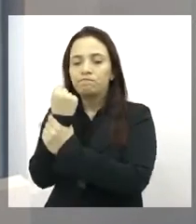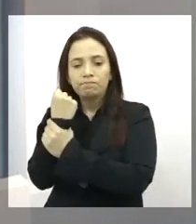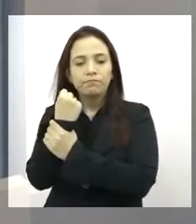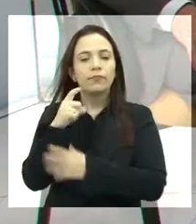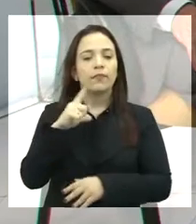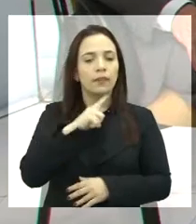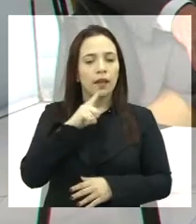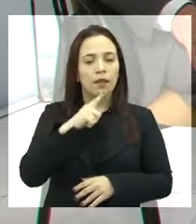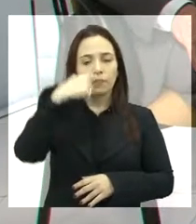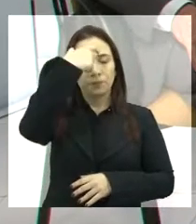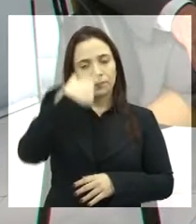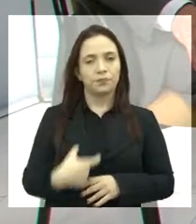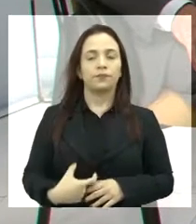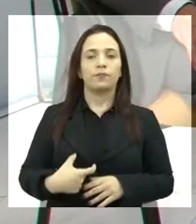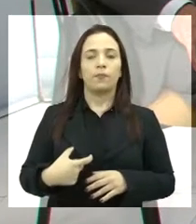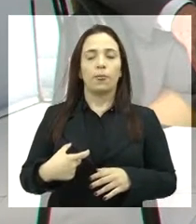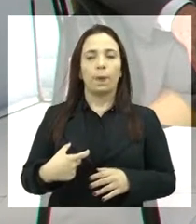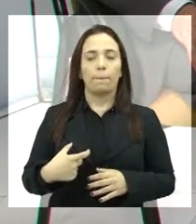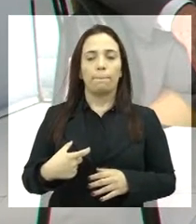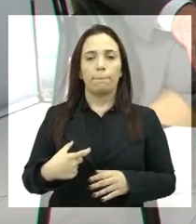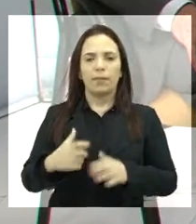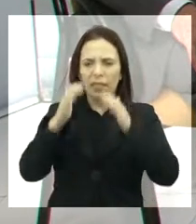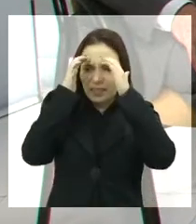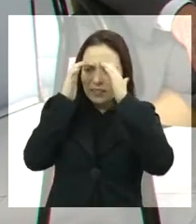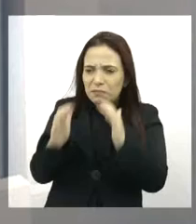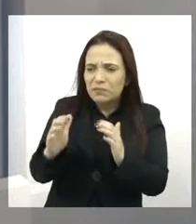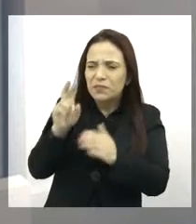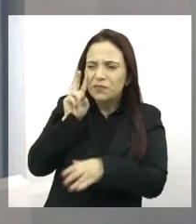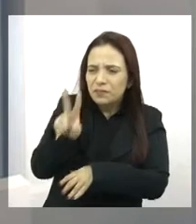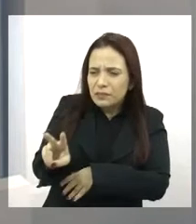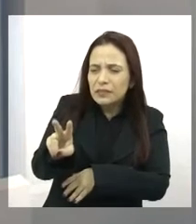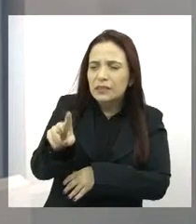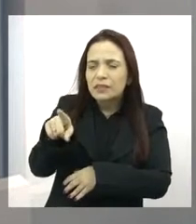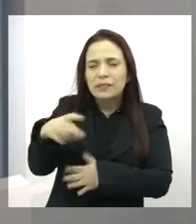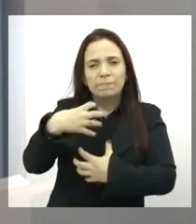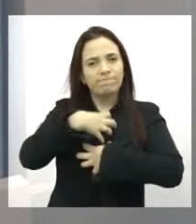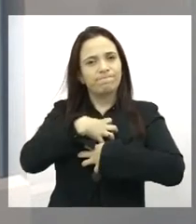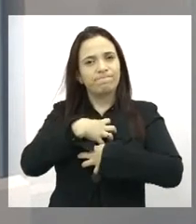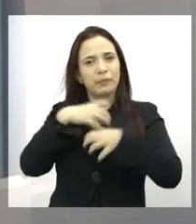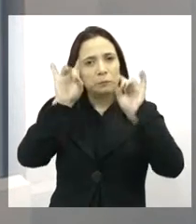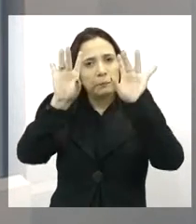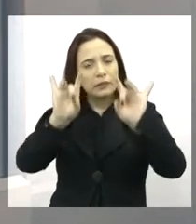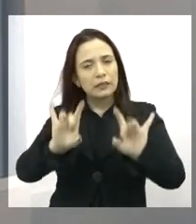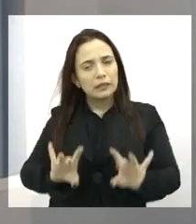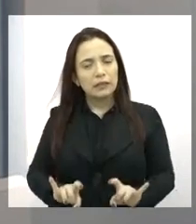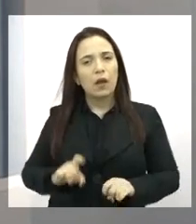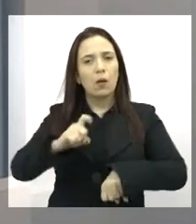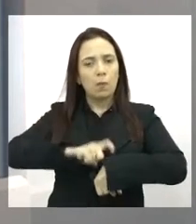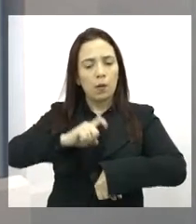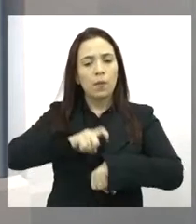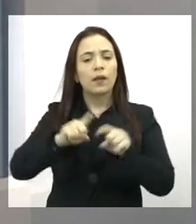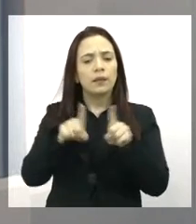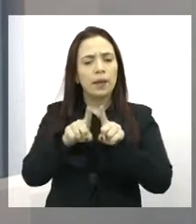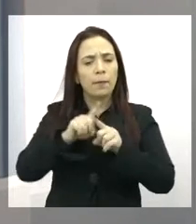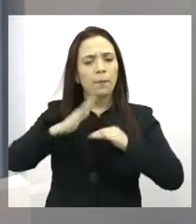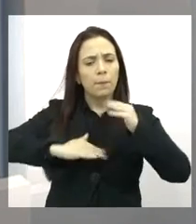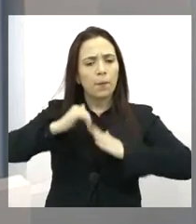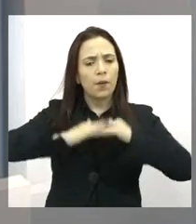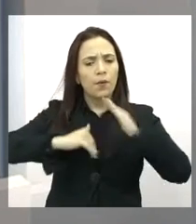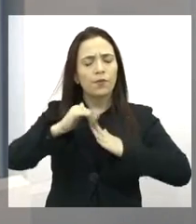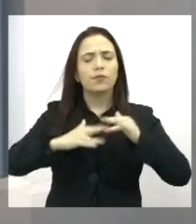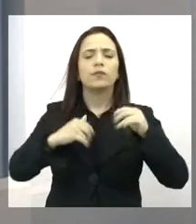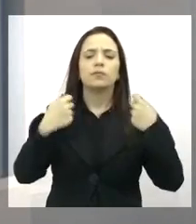Tendo uma postura sensível diante daquela situação tão especial, né? E os profissionais também buscando